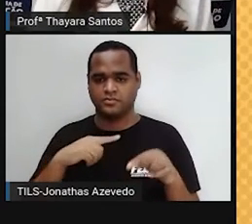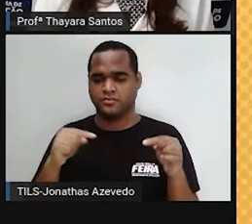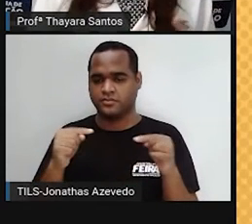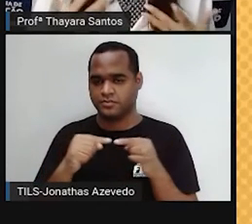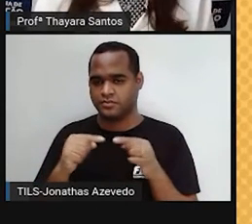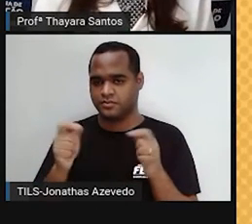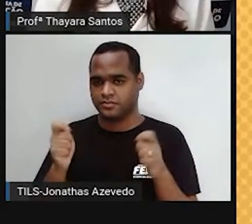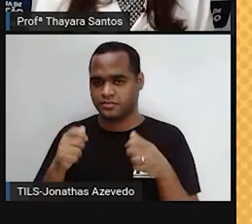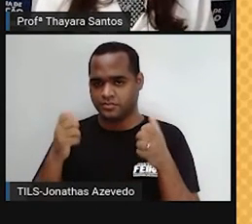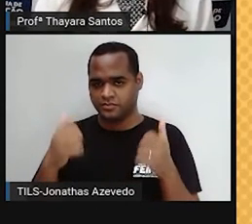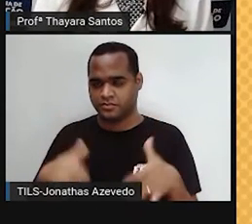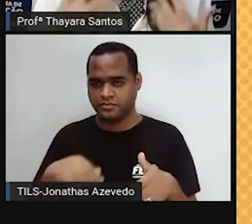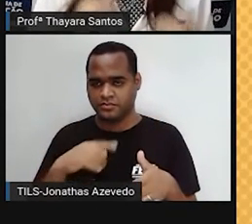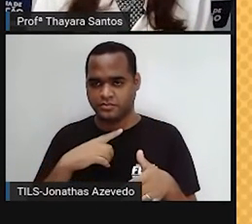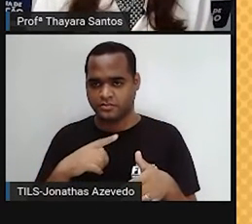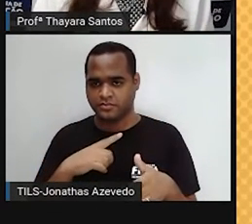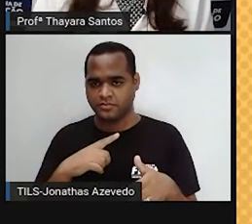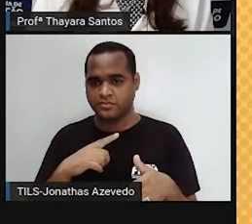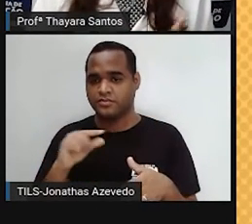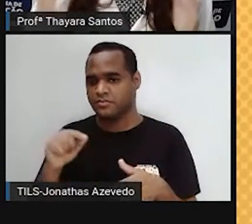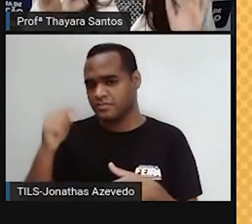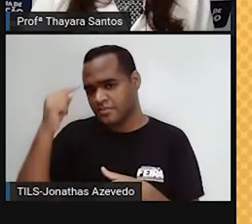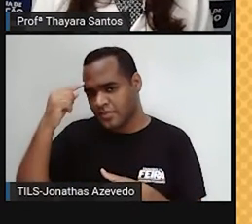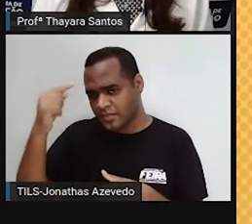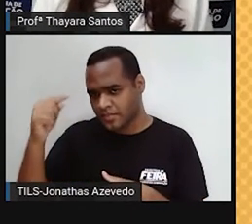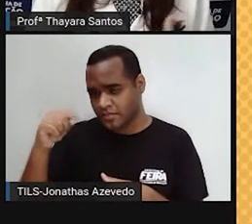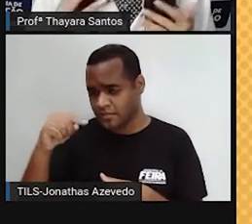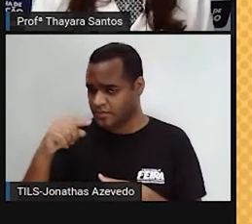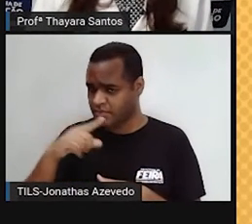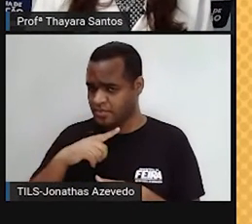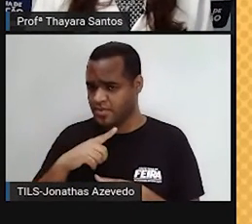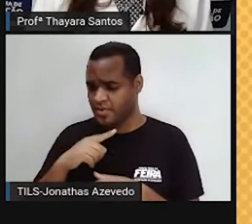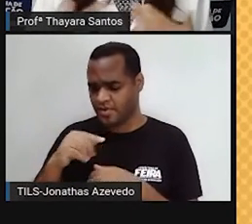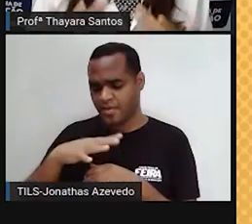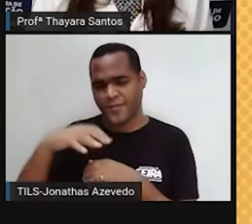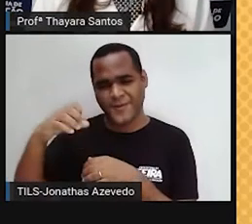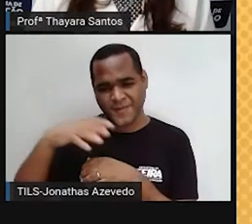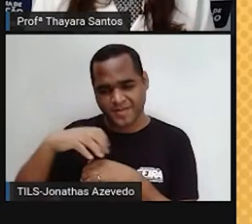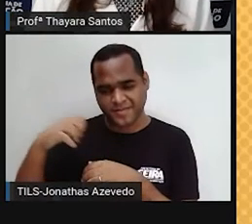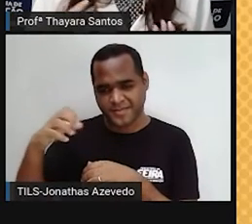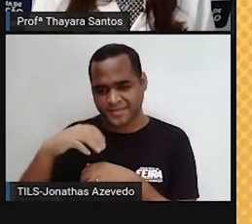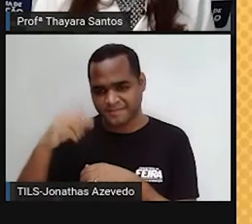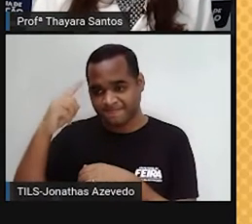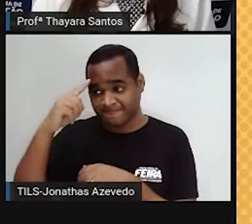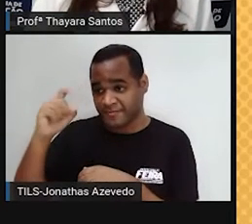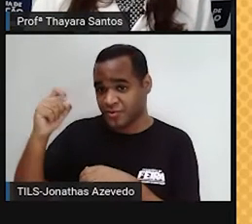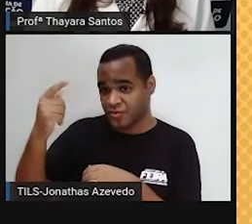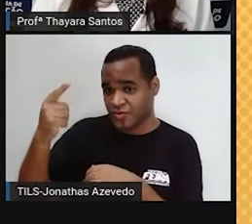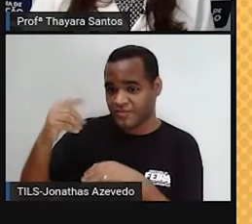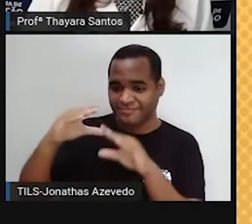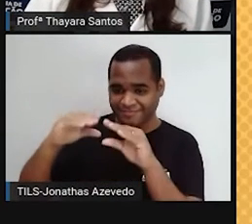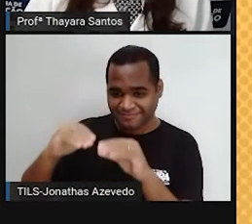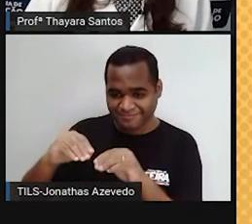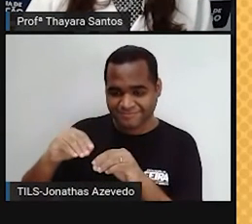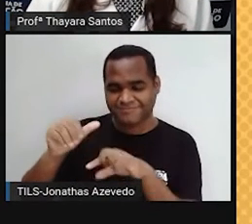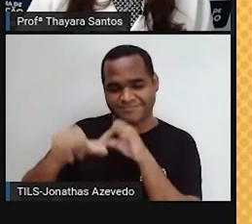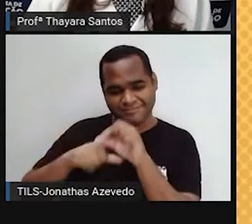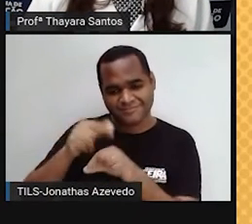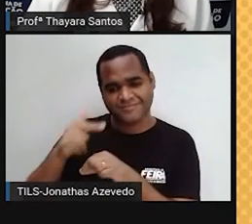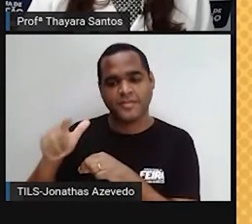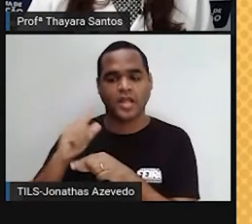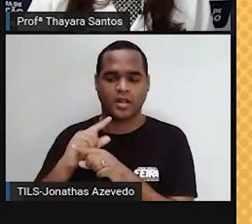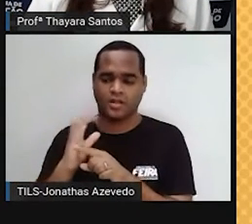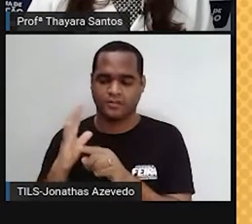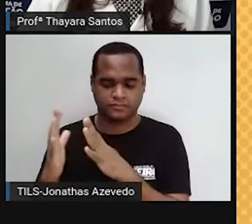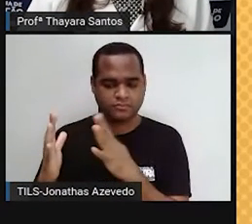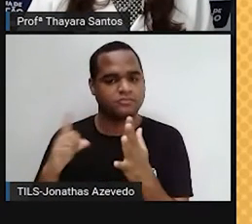plantas fazem o processo da fotossíntese. Então, só as células eucarióticas vegetais têm cloroplasto. Além disso,